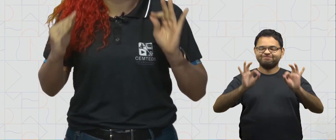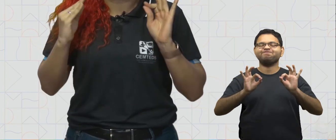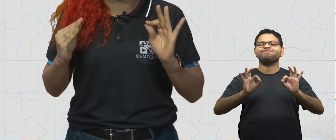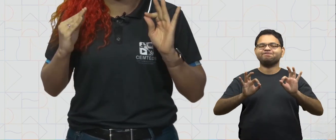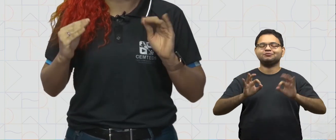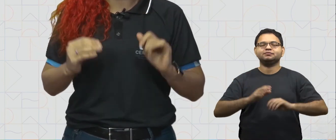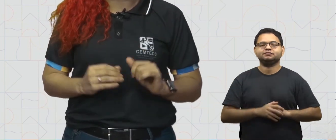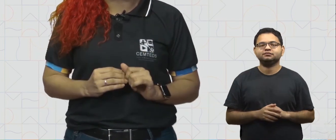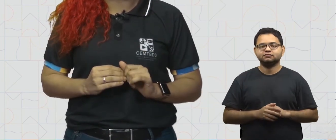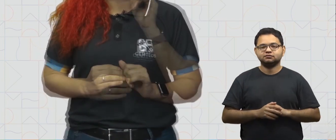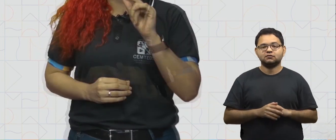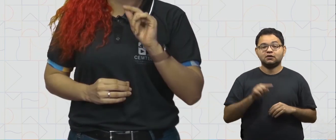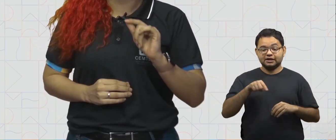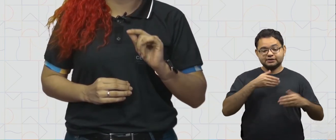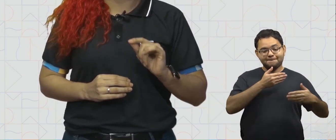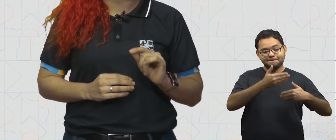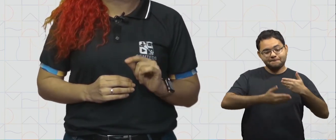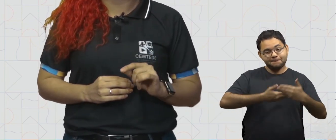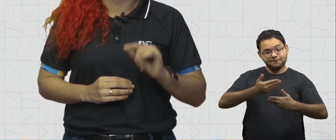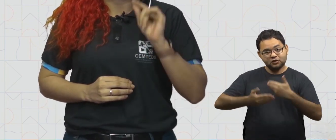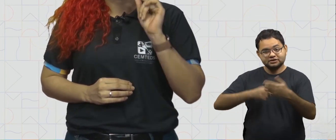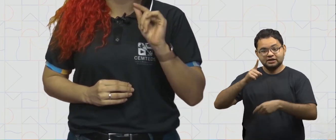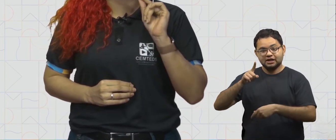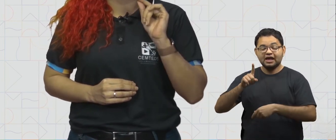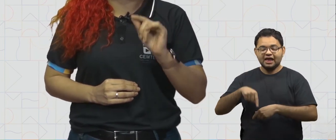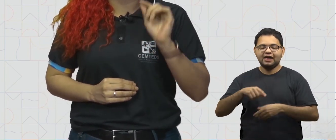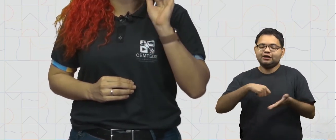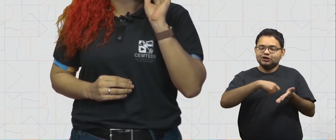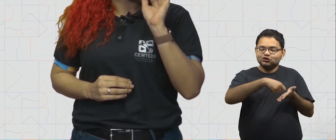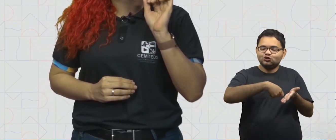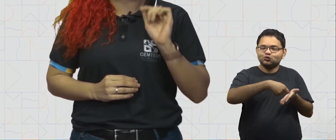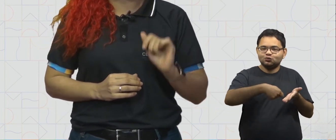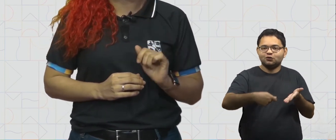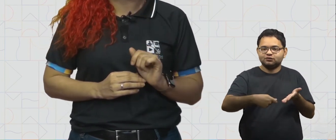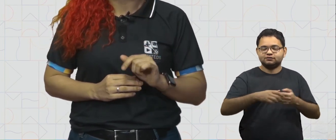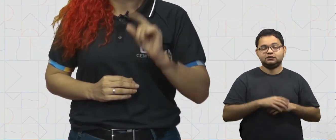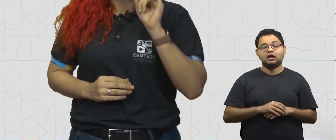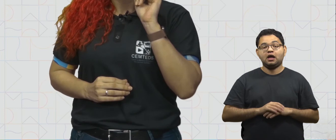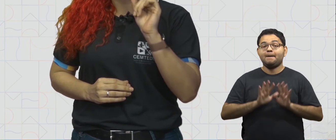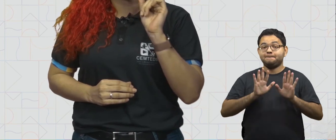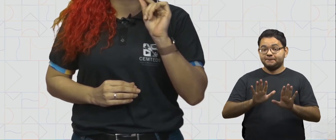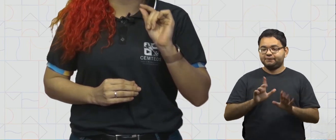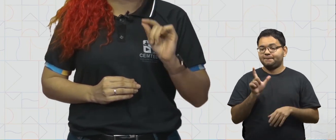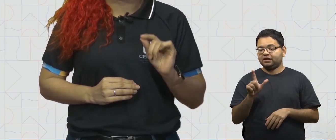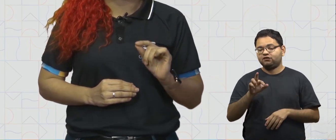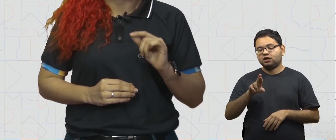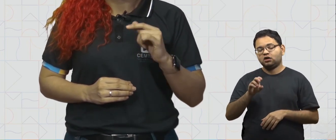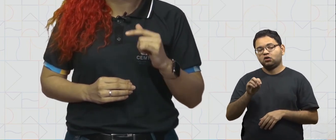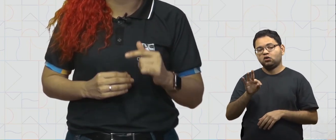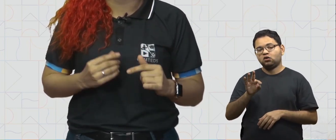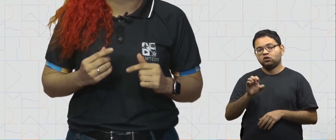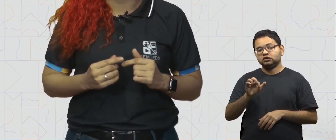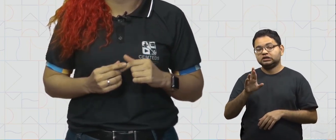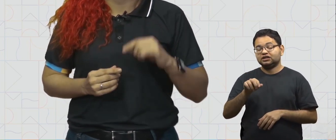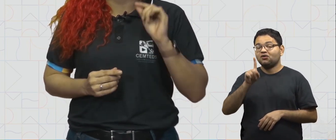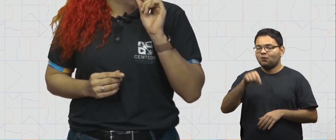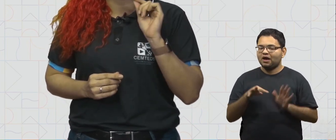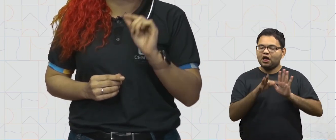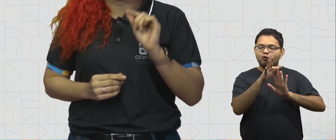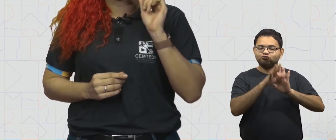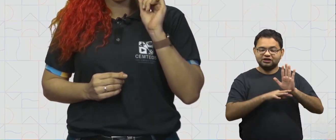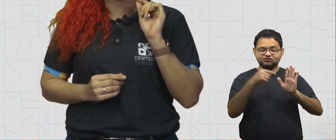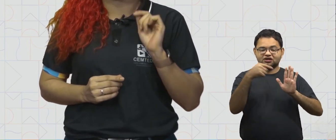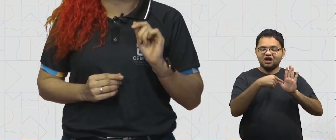ficar tudo certinho. todo esse processo é chamado de esboço. Já roteiro é o texto